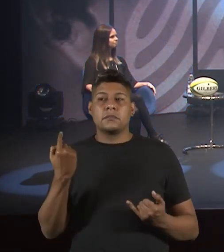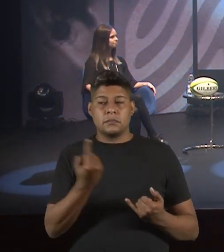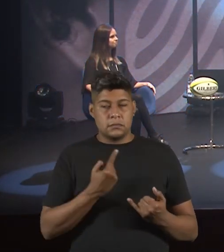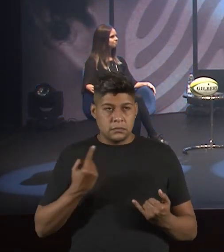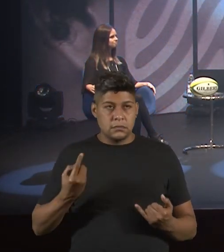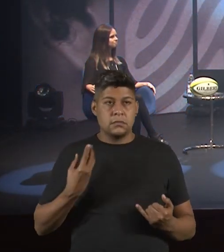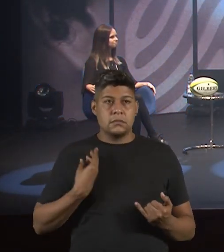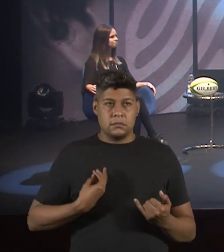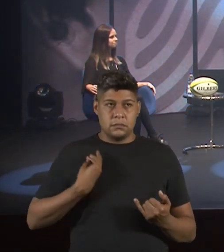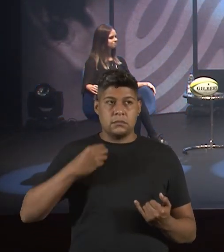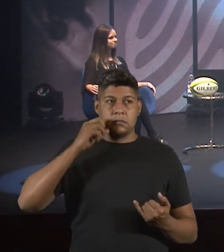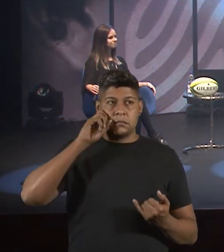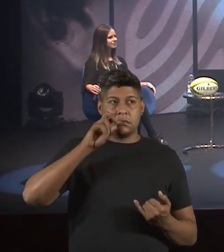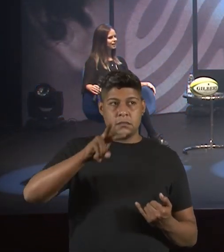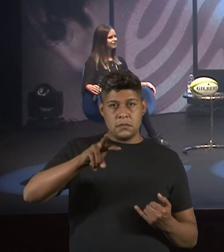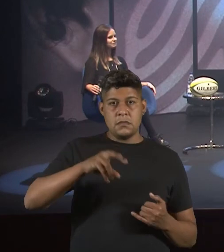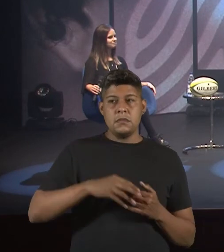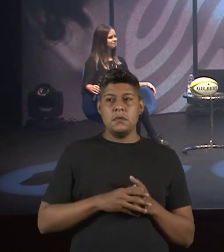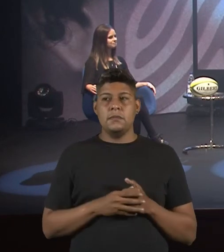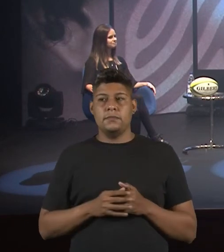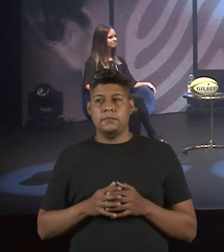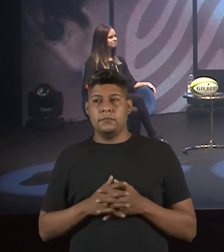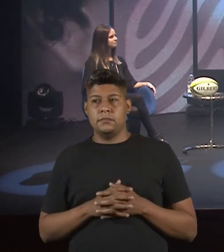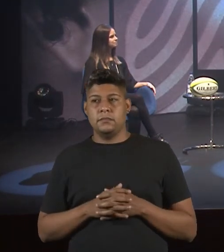gente ainda vê, infelizmente.